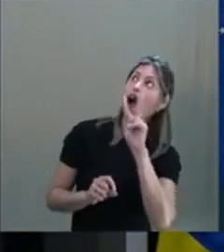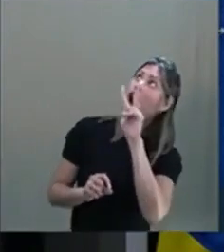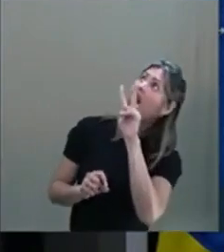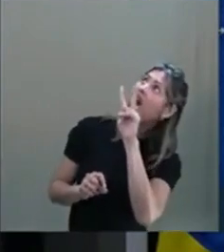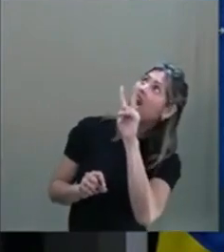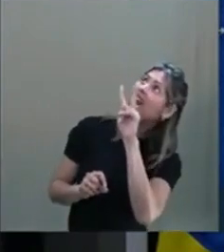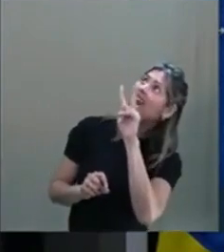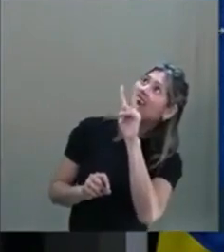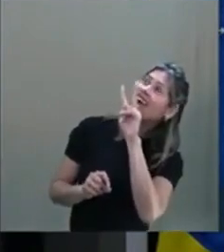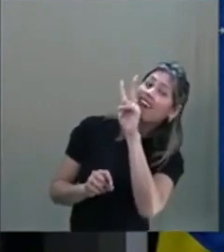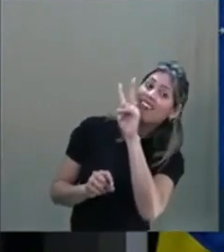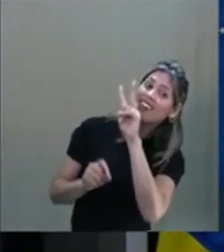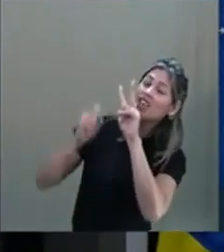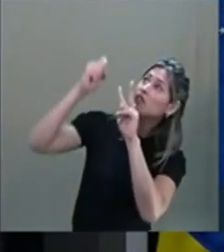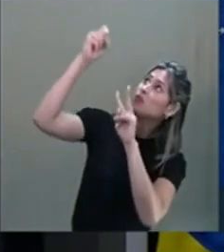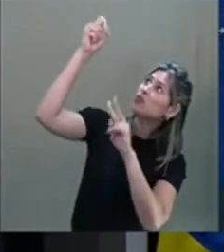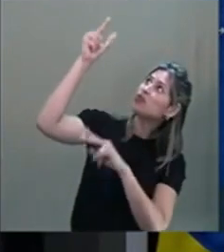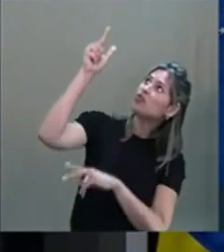é o sol.